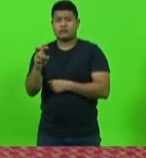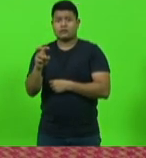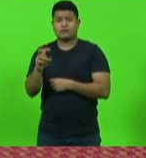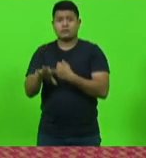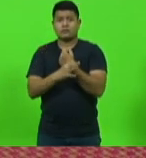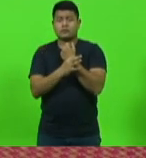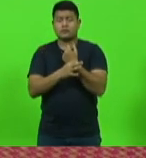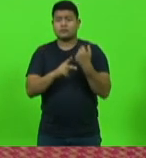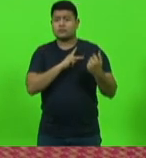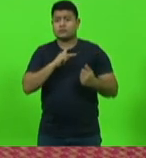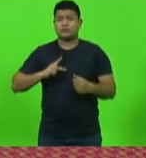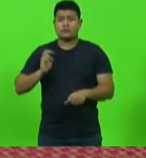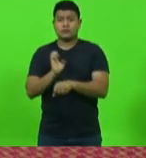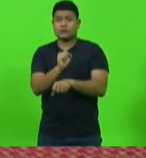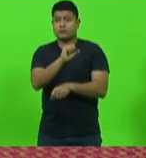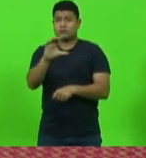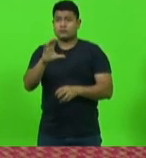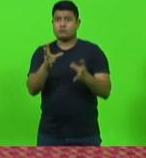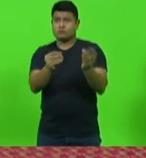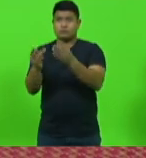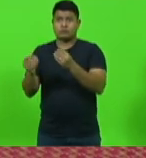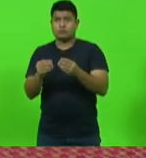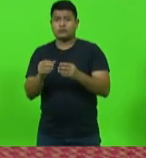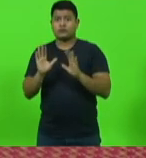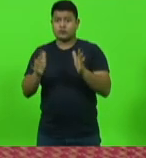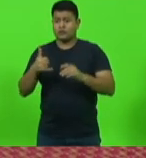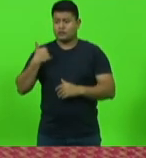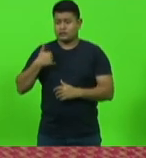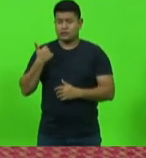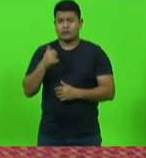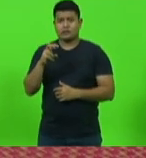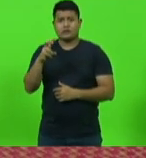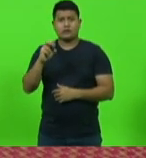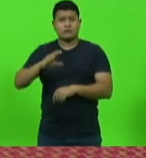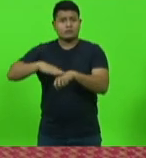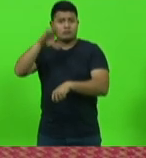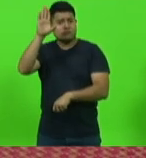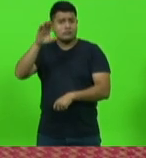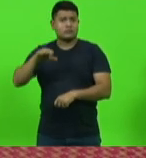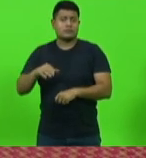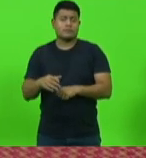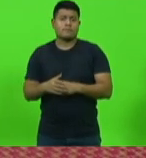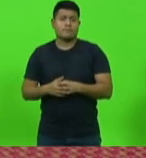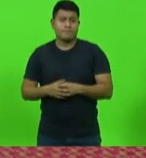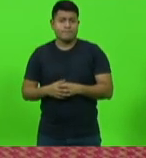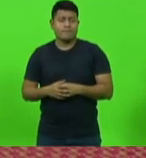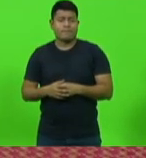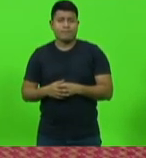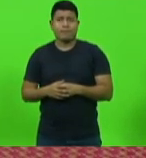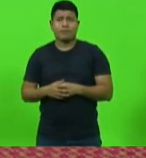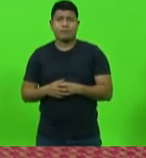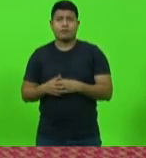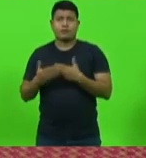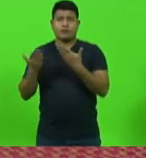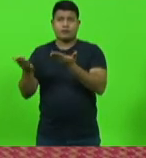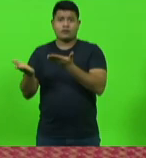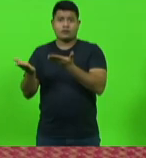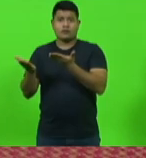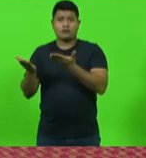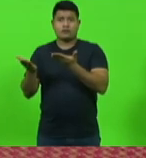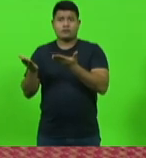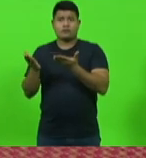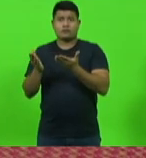Catarina e muitos deles ali já passam com 50 anos de idade, 60, e está dividido ali em cima,